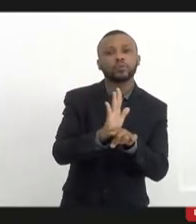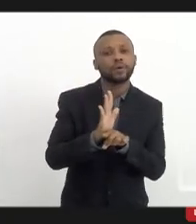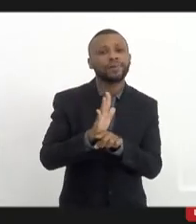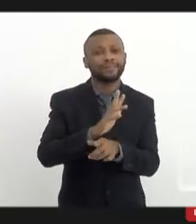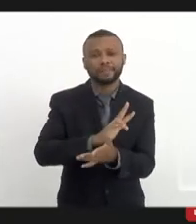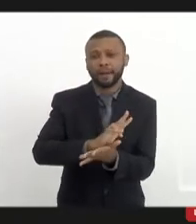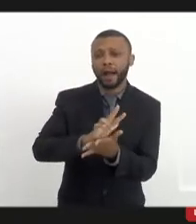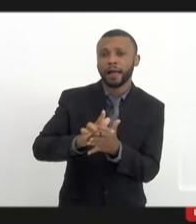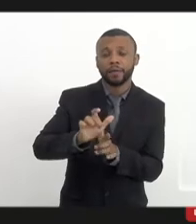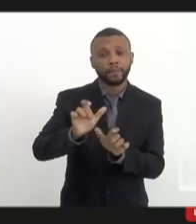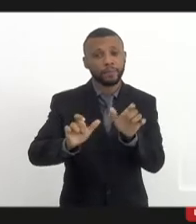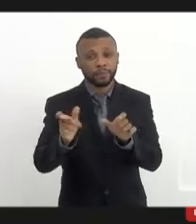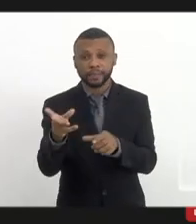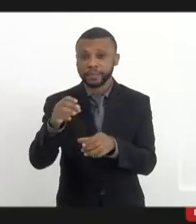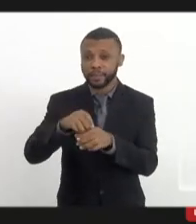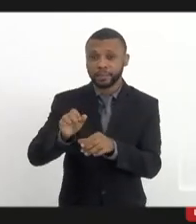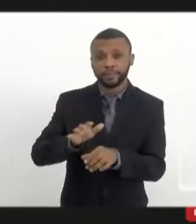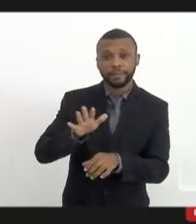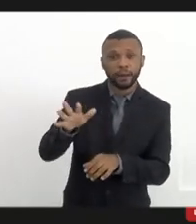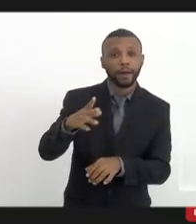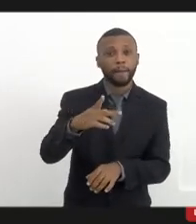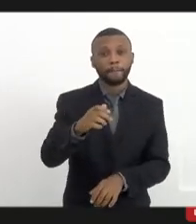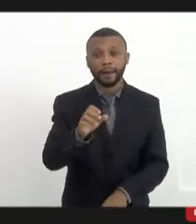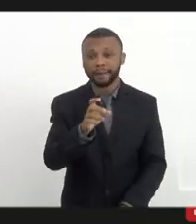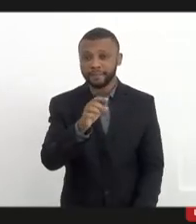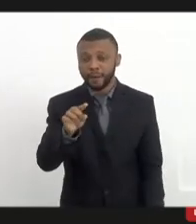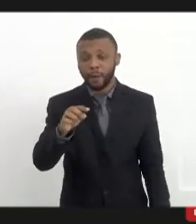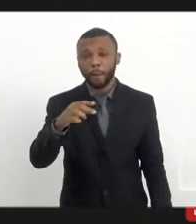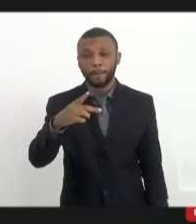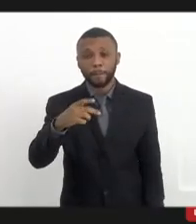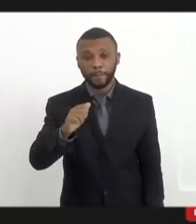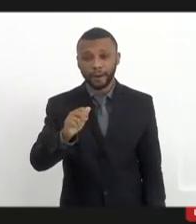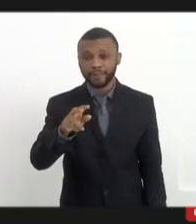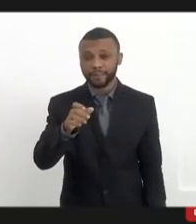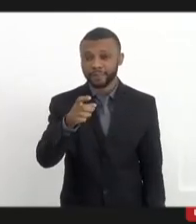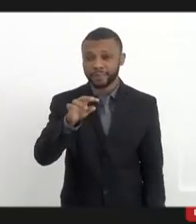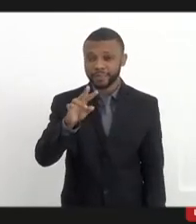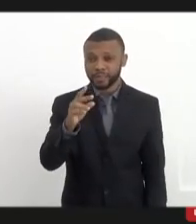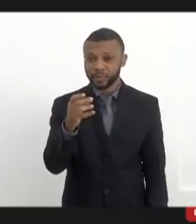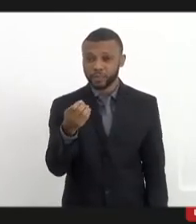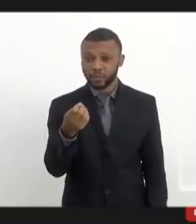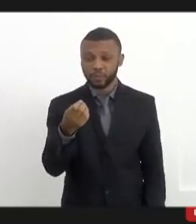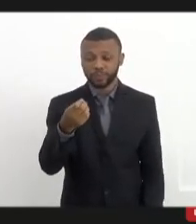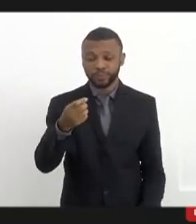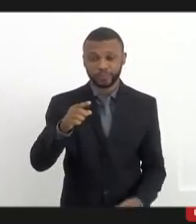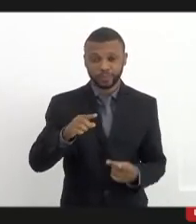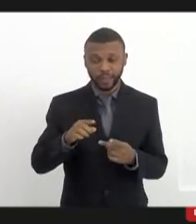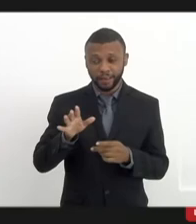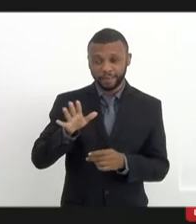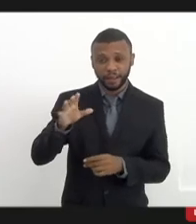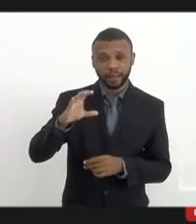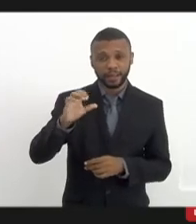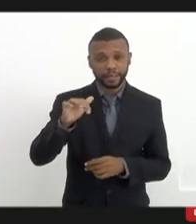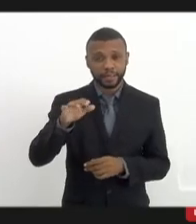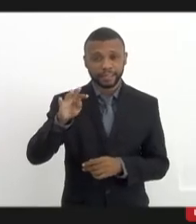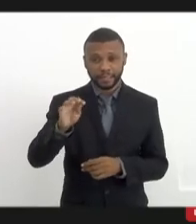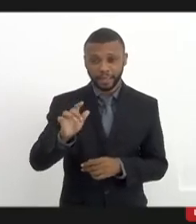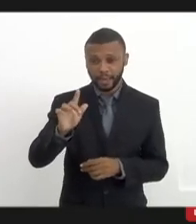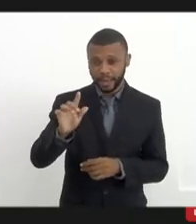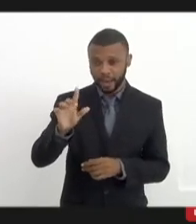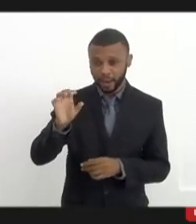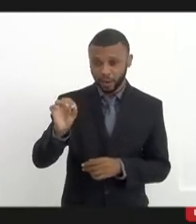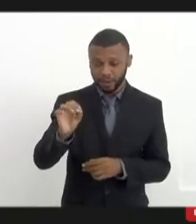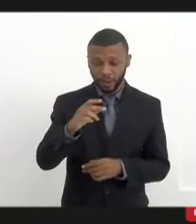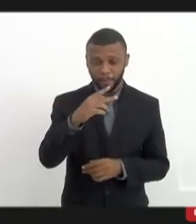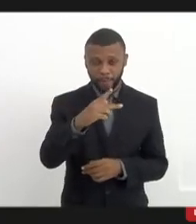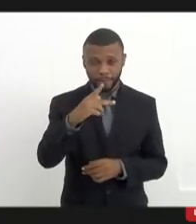pessoas dentro do Pavão do Pavão Pavãozinho Cantagalo. E poder continuar com isso é o